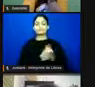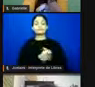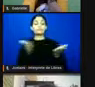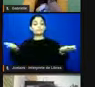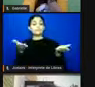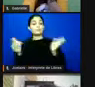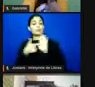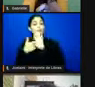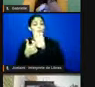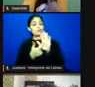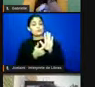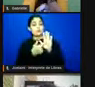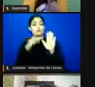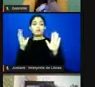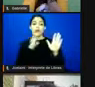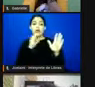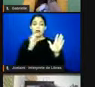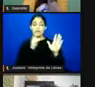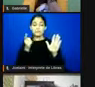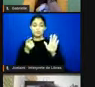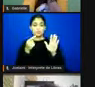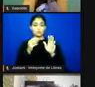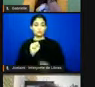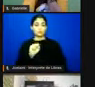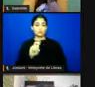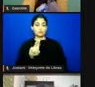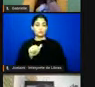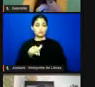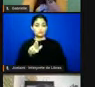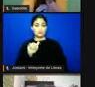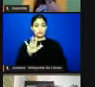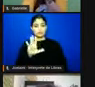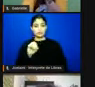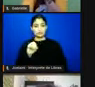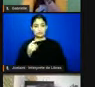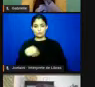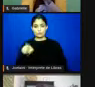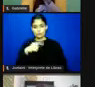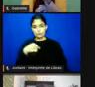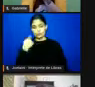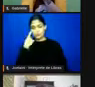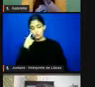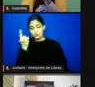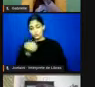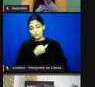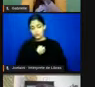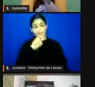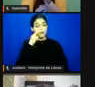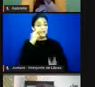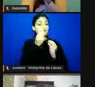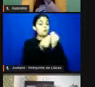rapidinho um pouco do sumário, para a gente poder ver como o livro está dividido, como ele está apresentado.